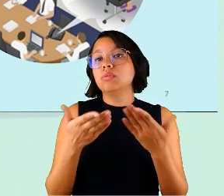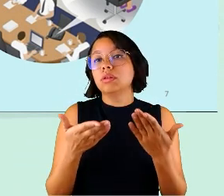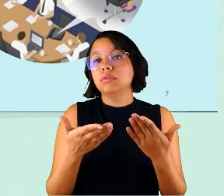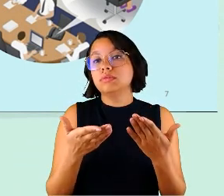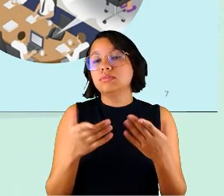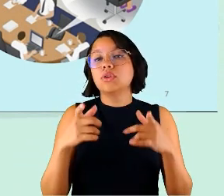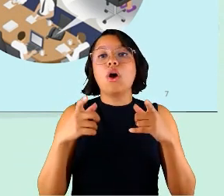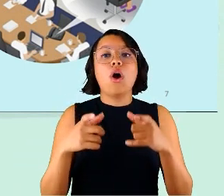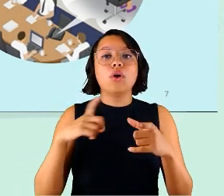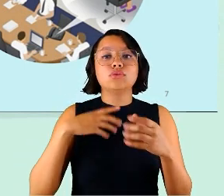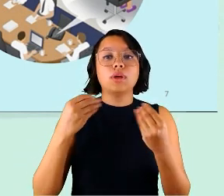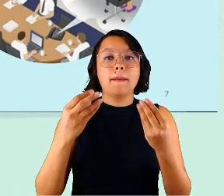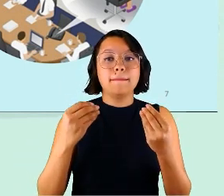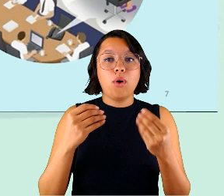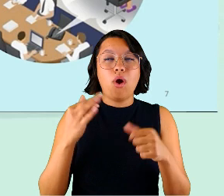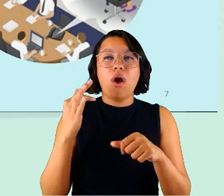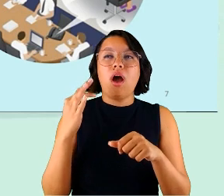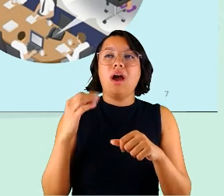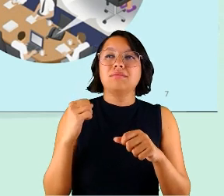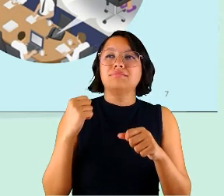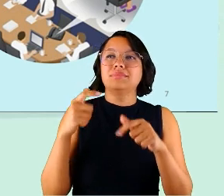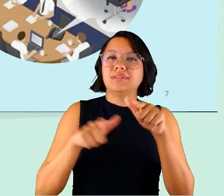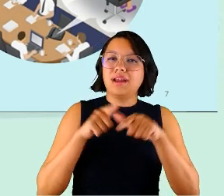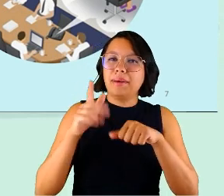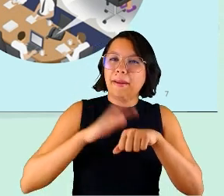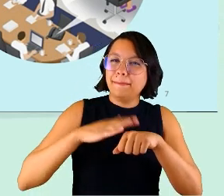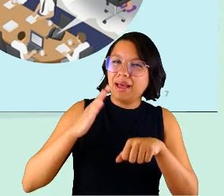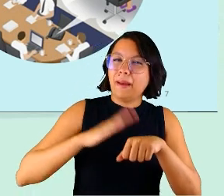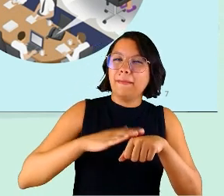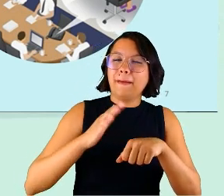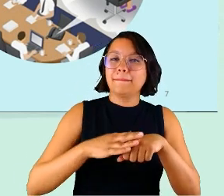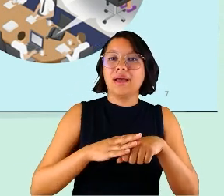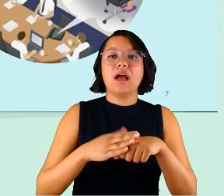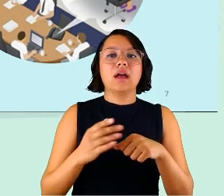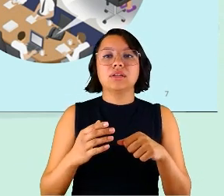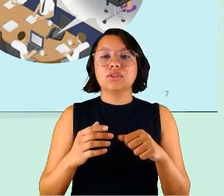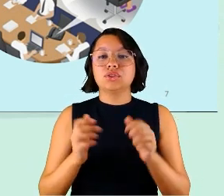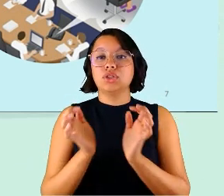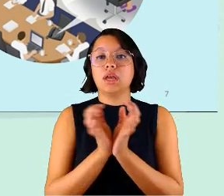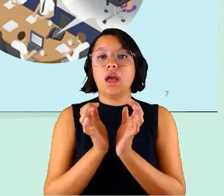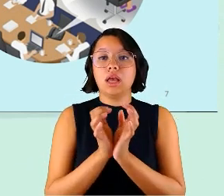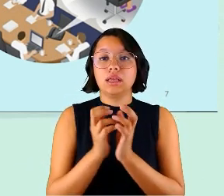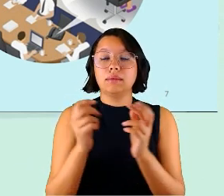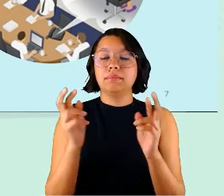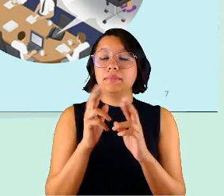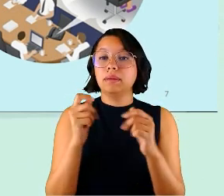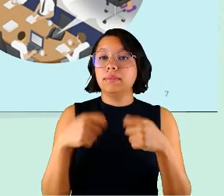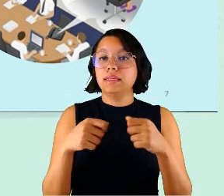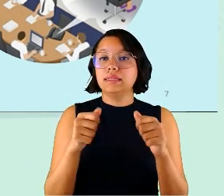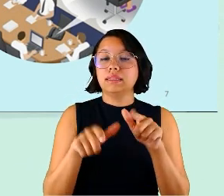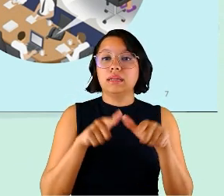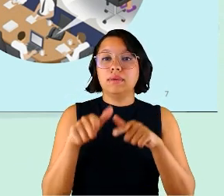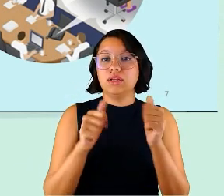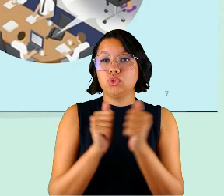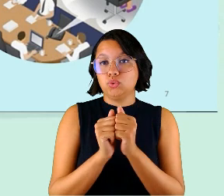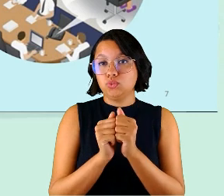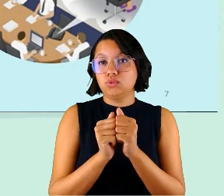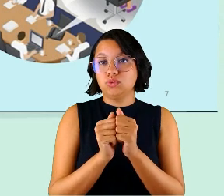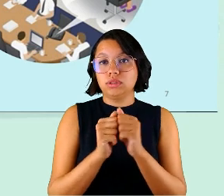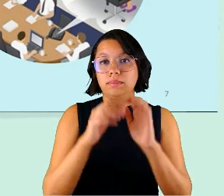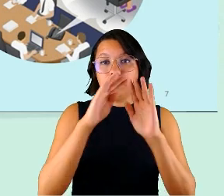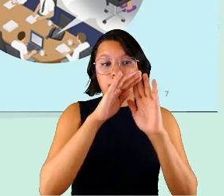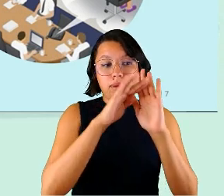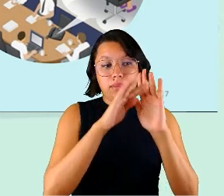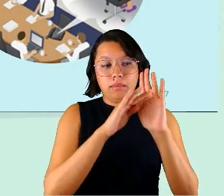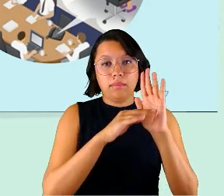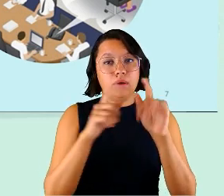É onde há muita sobrecarga de trabalho interdependente. Então, aquelas equipes que têm sequência de atividades, que o